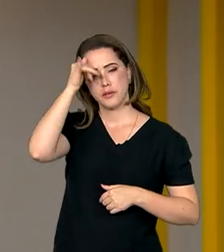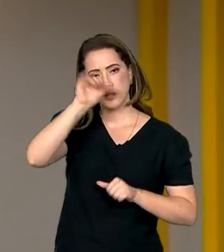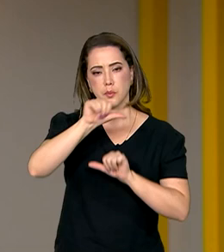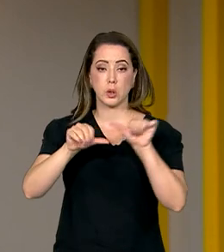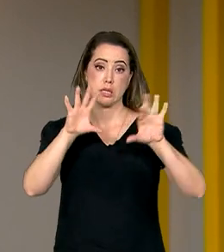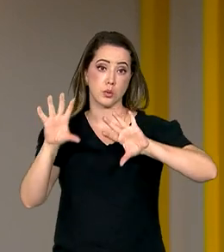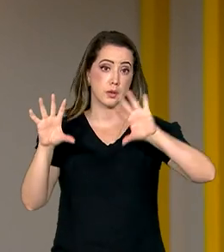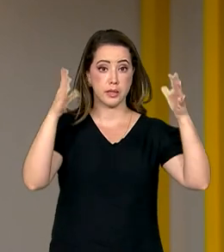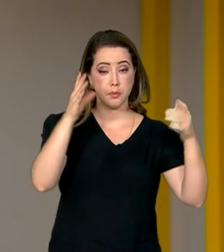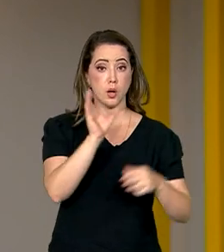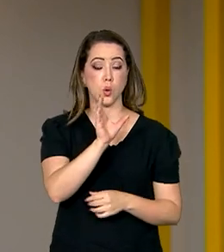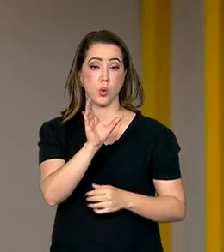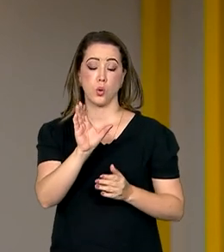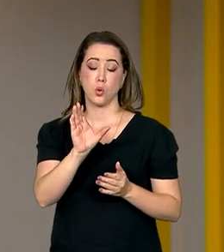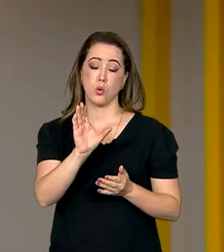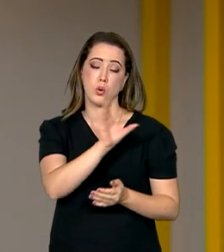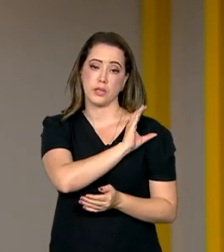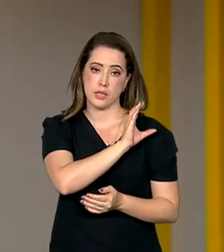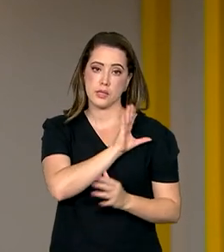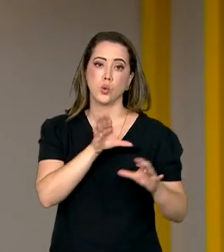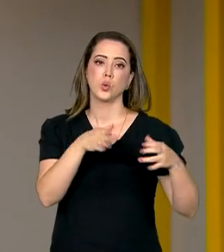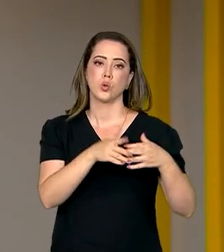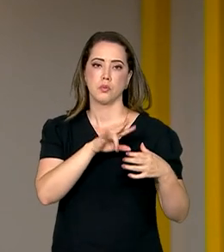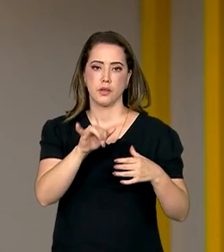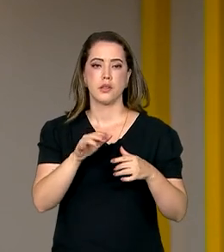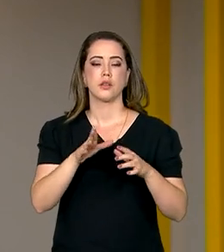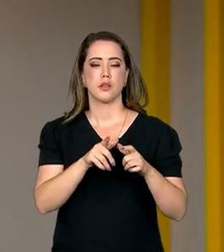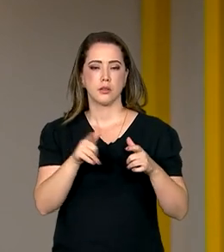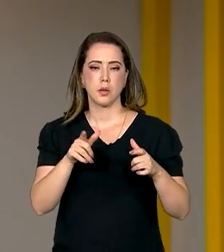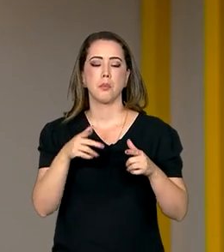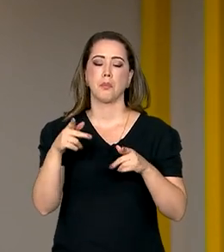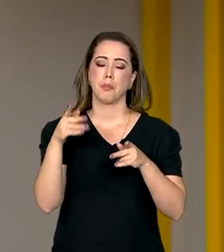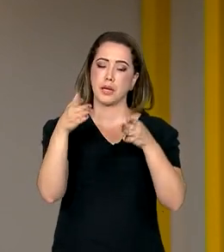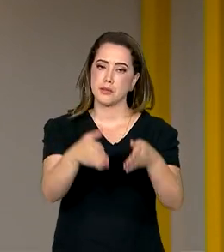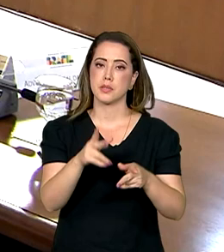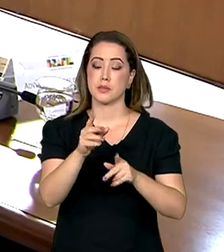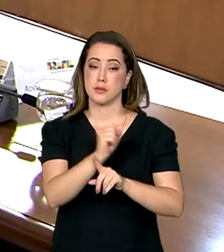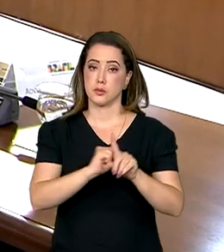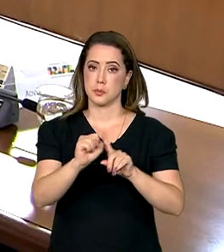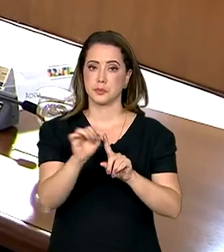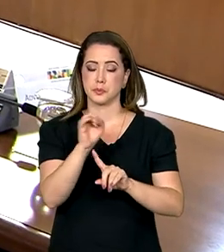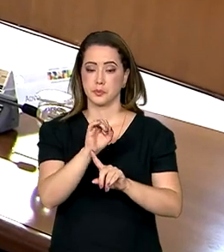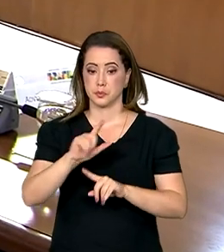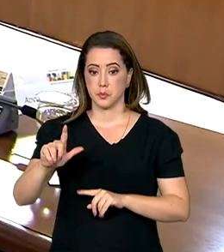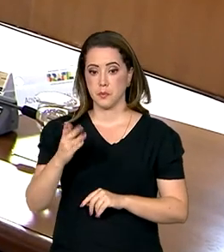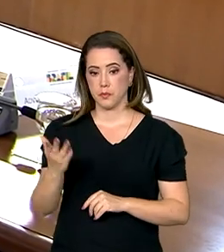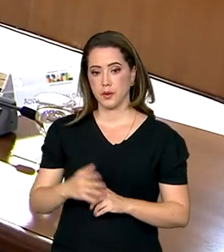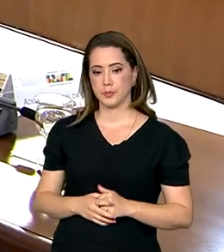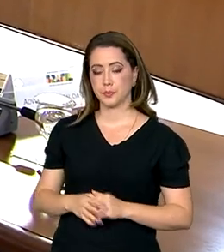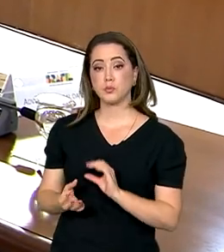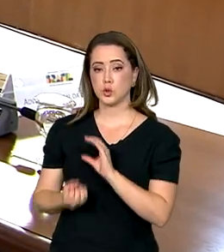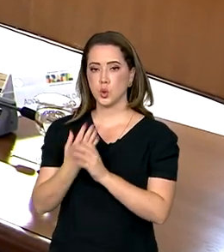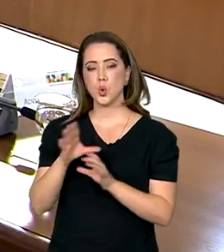A coordenação do bloco vai contar com ampla participação da sociedade civil. Ao instalar